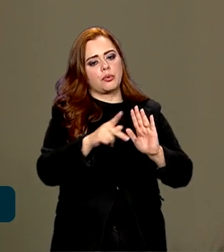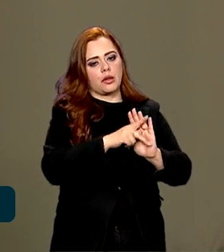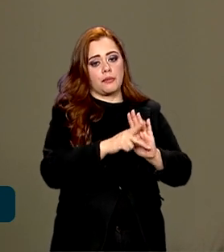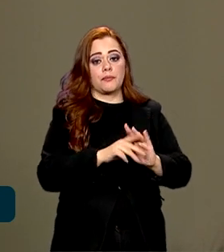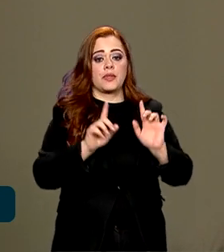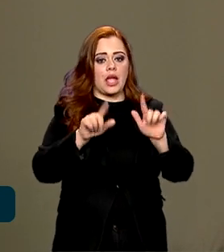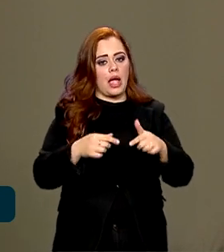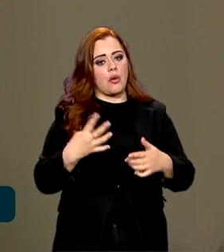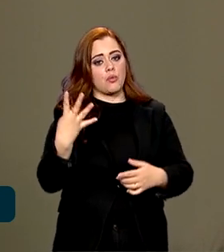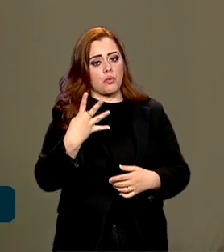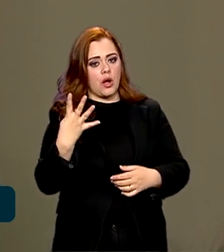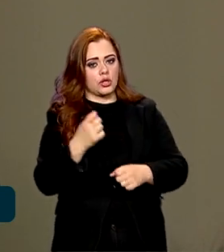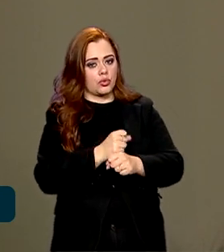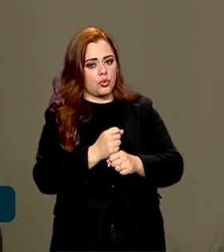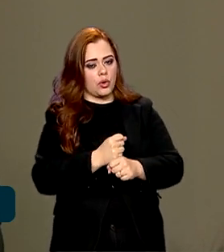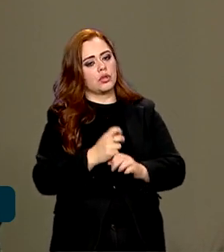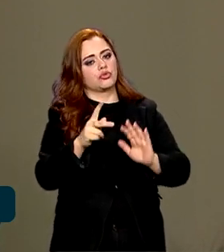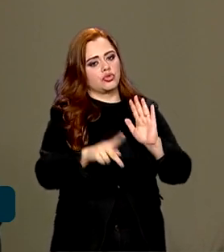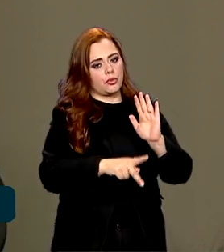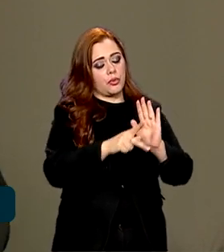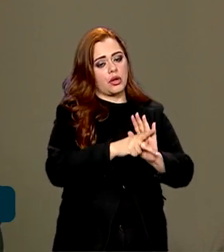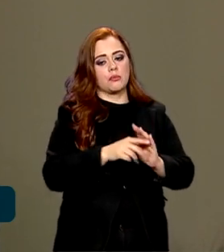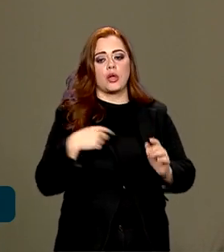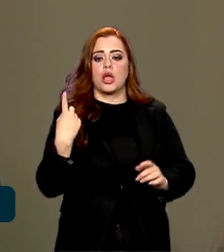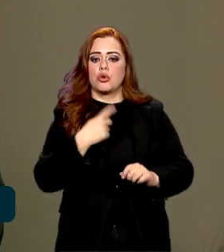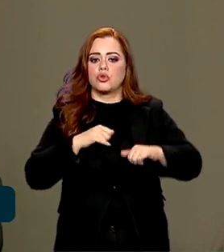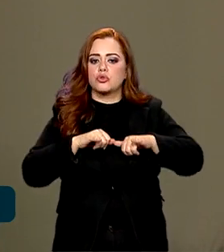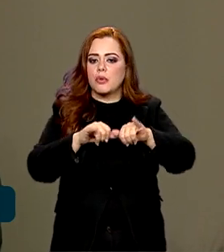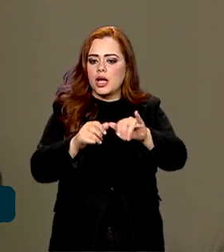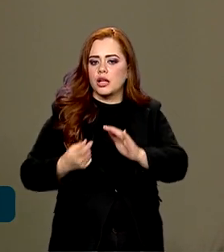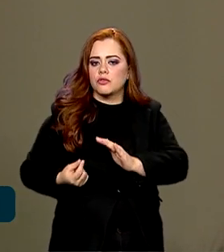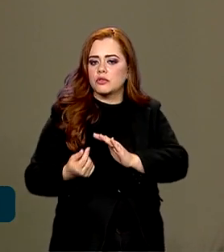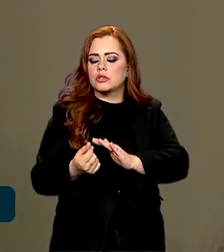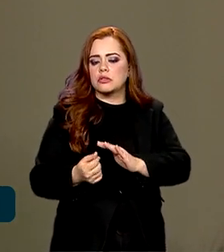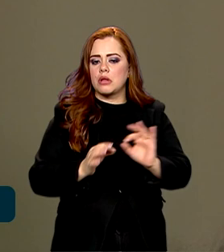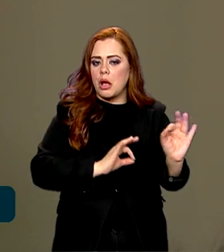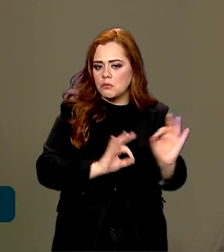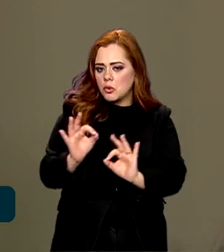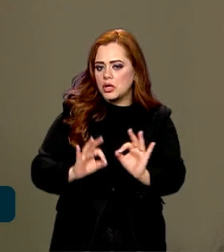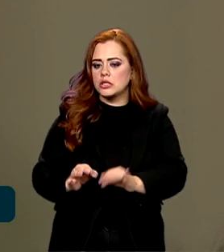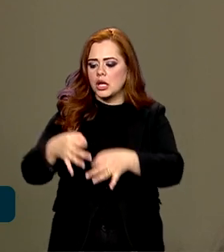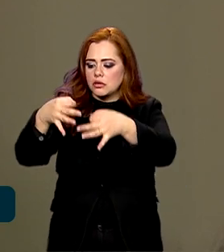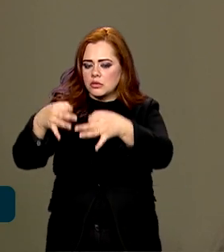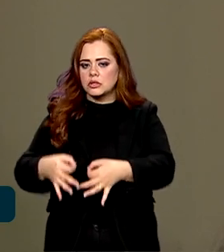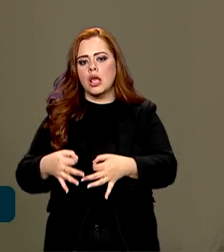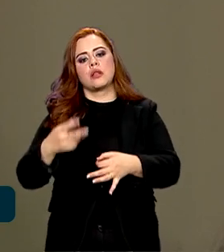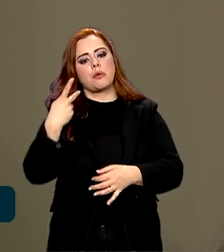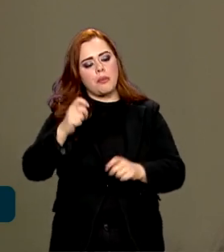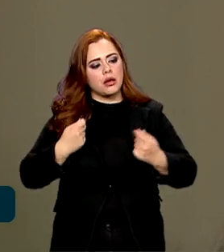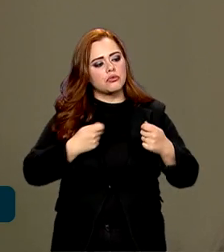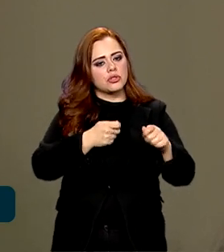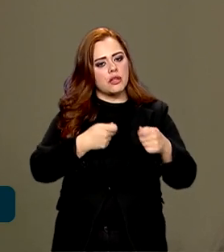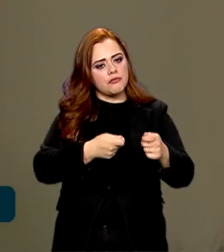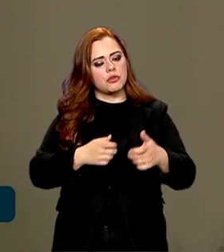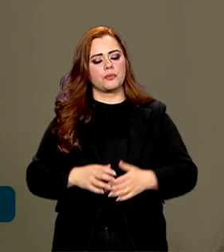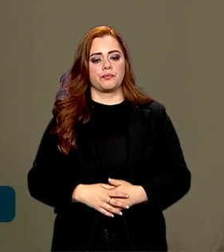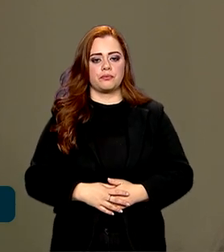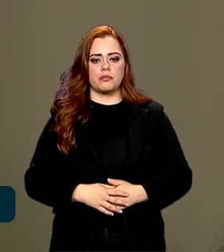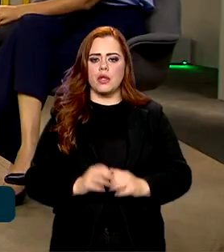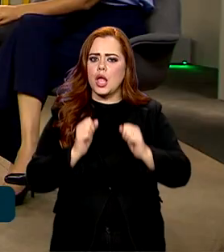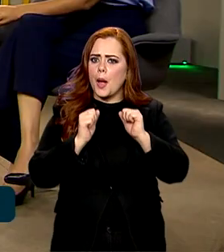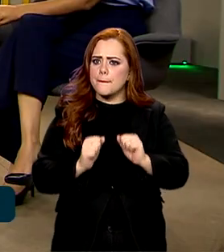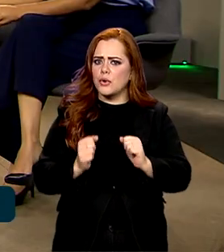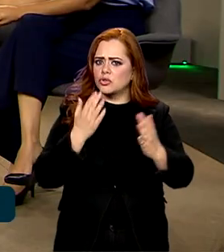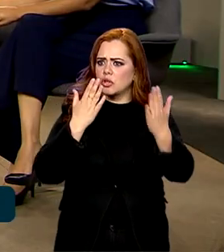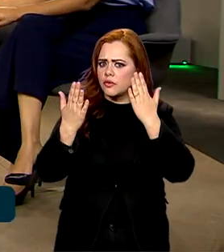e o nosso mercado financeiro e de capitais está preparado e maduro para fazer frente a esses desafios. E isso pode refletir